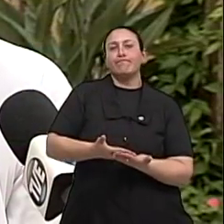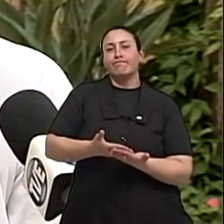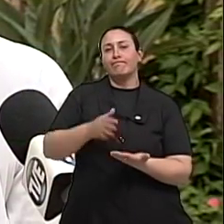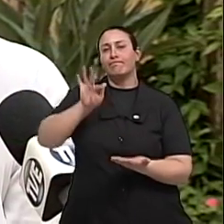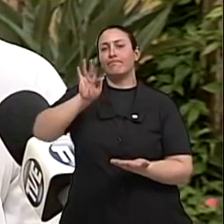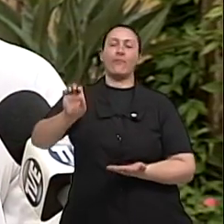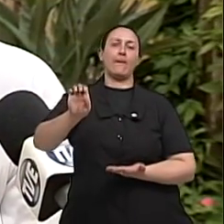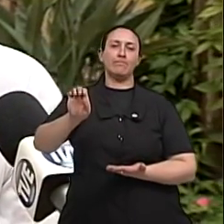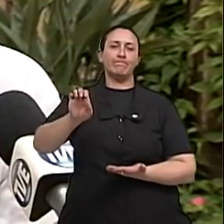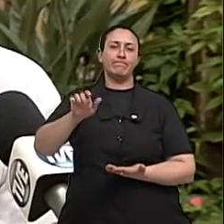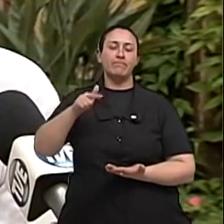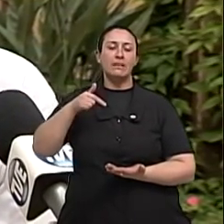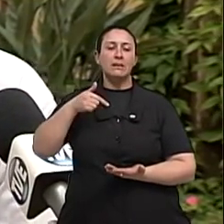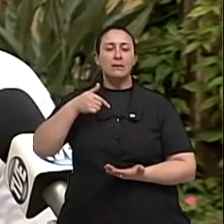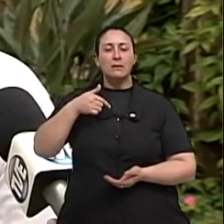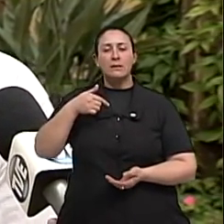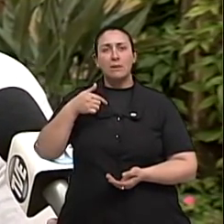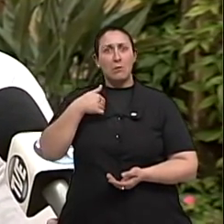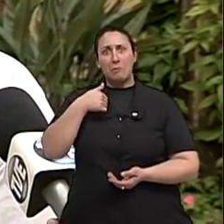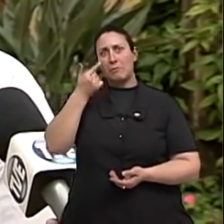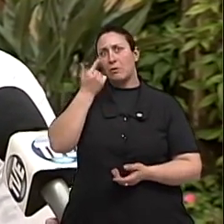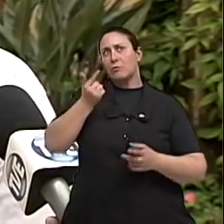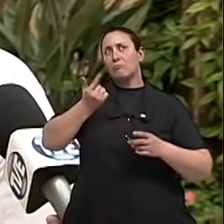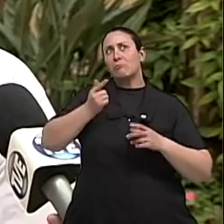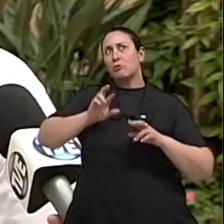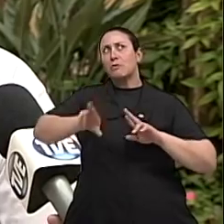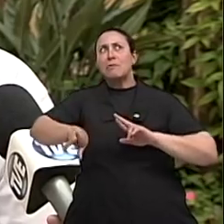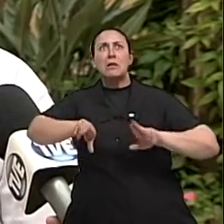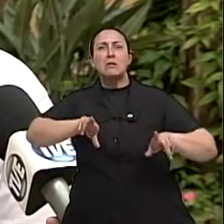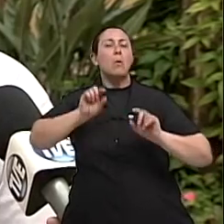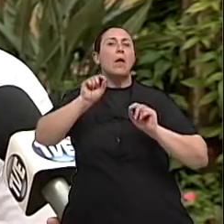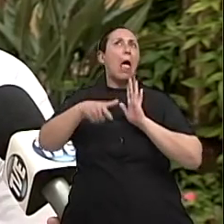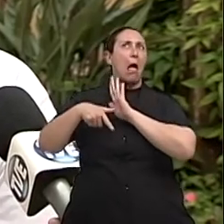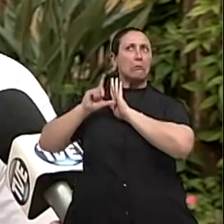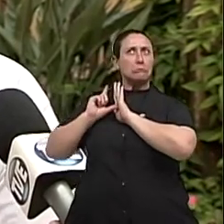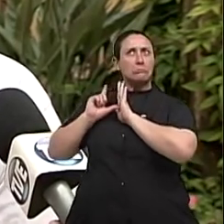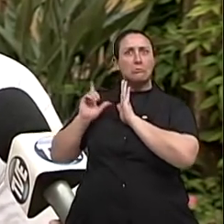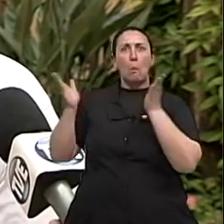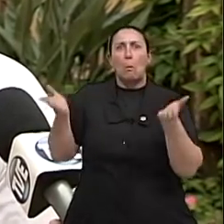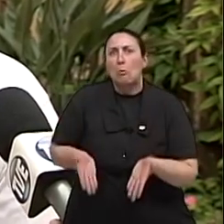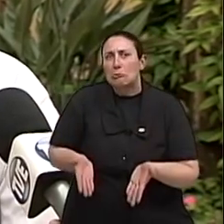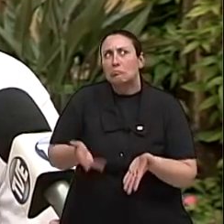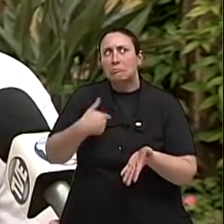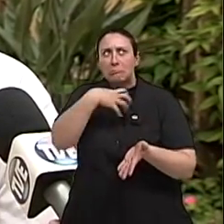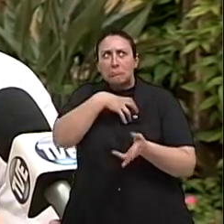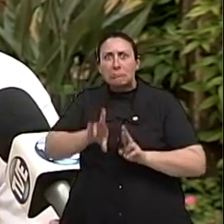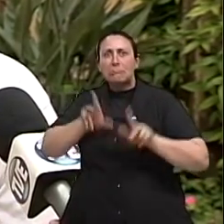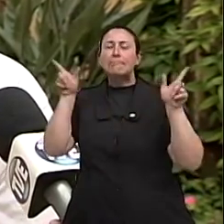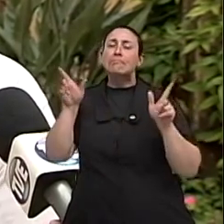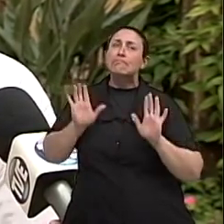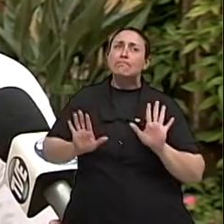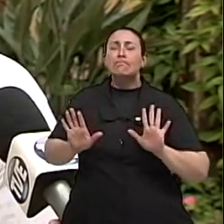fé. Eu não vejo muitas diferenças de antes para depois, porque eu